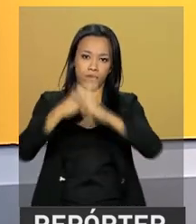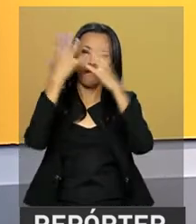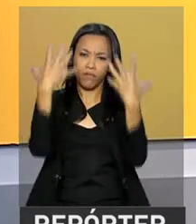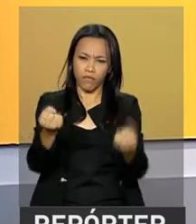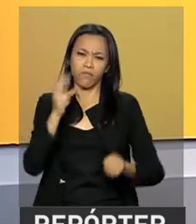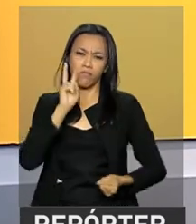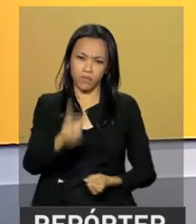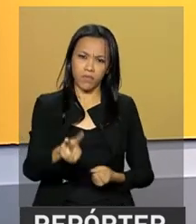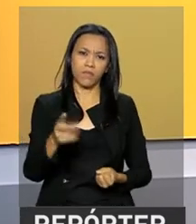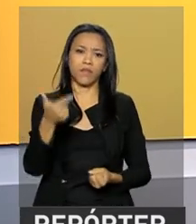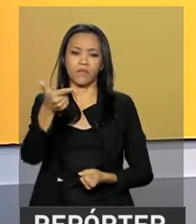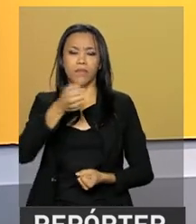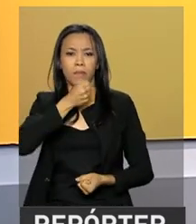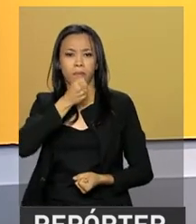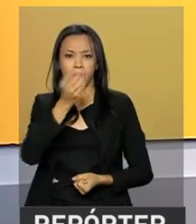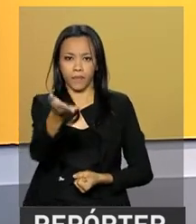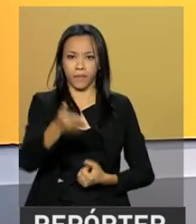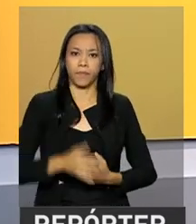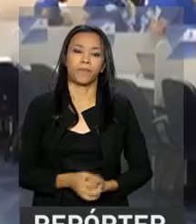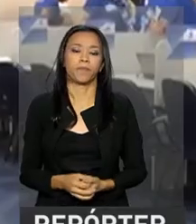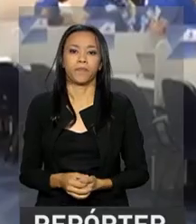na reportagem de José Luiz Filho.